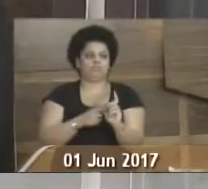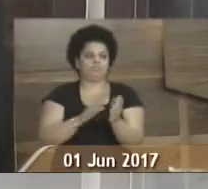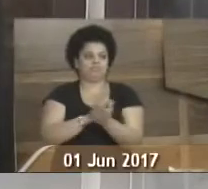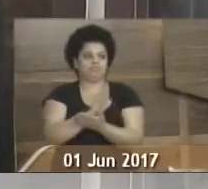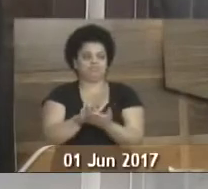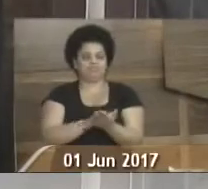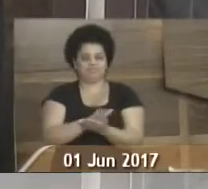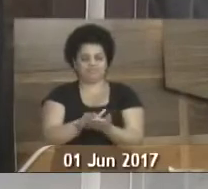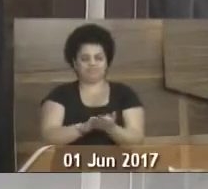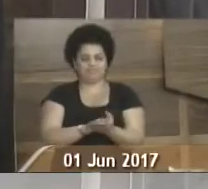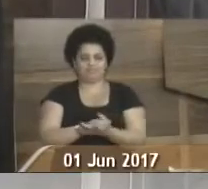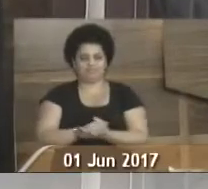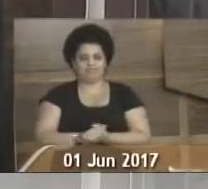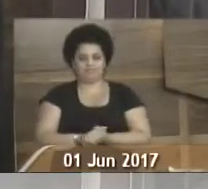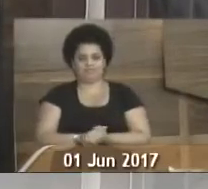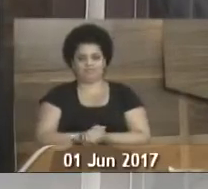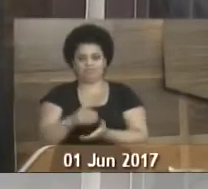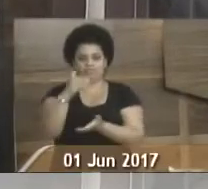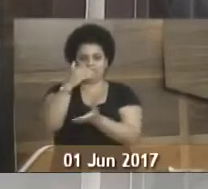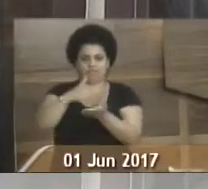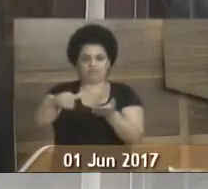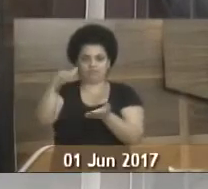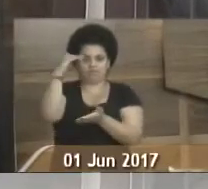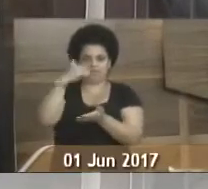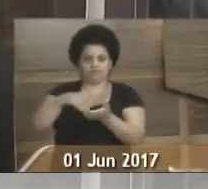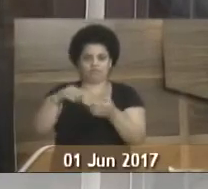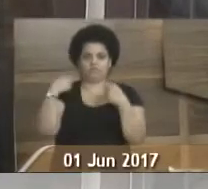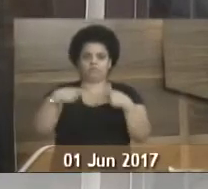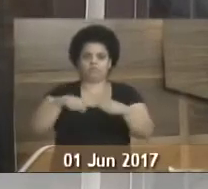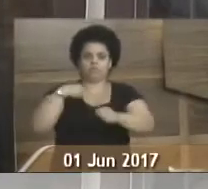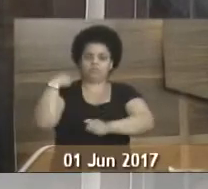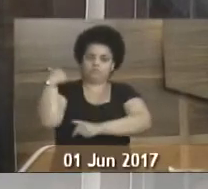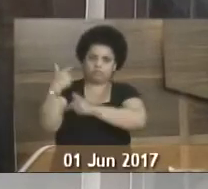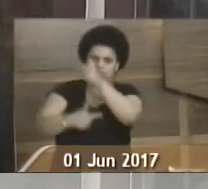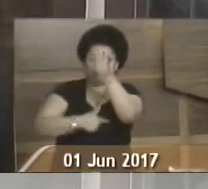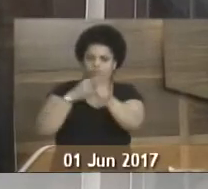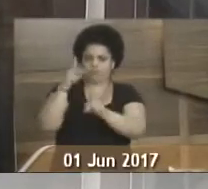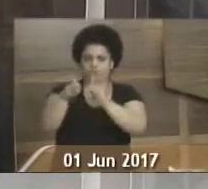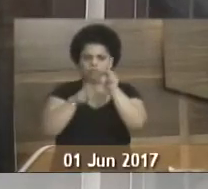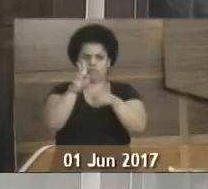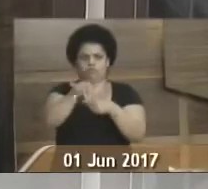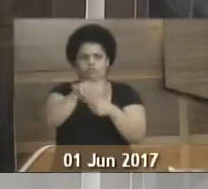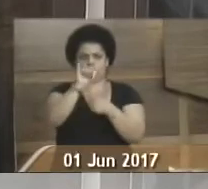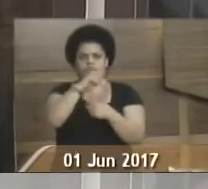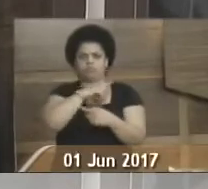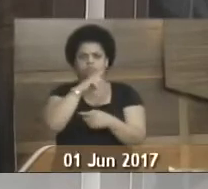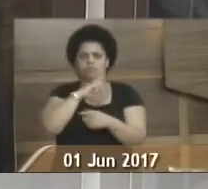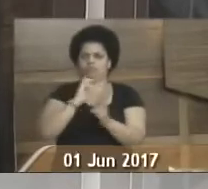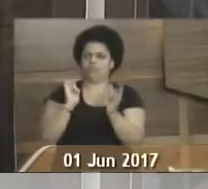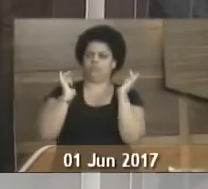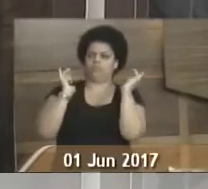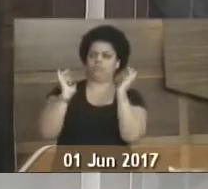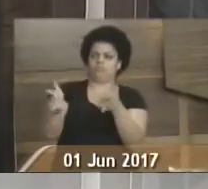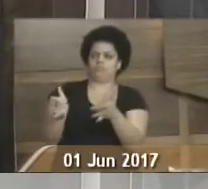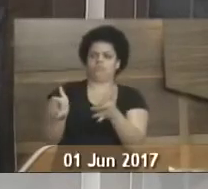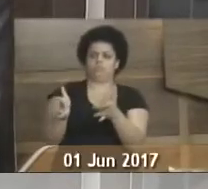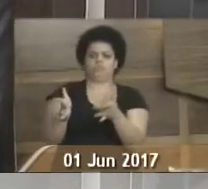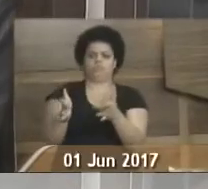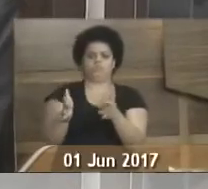puro. Secretário, vamos trabalhar que a população do Bracuí está lá com o posto de saúde